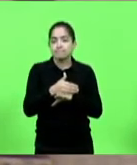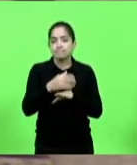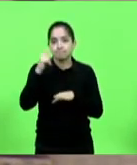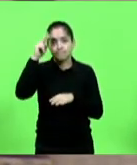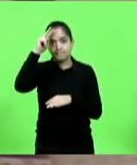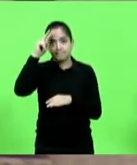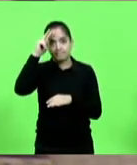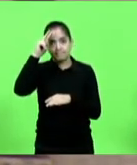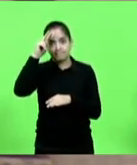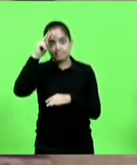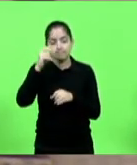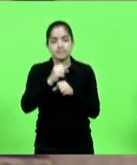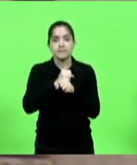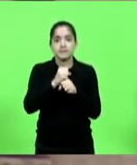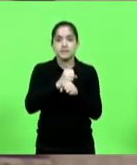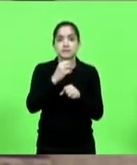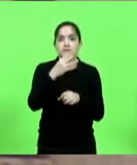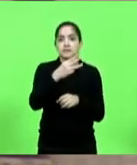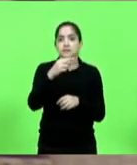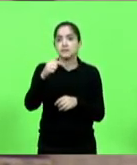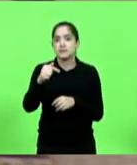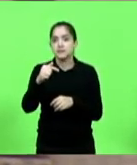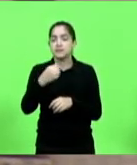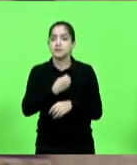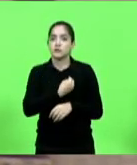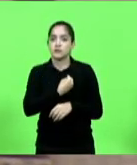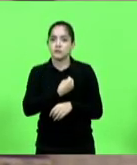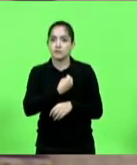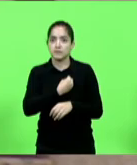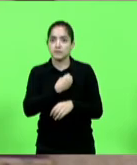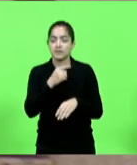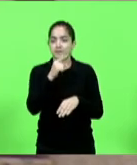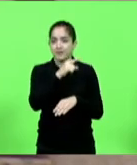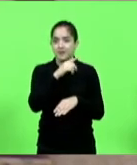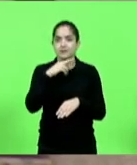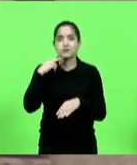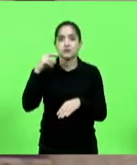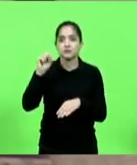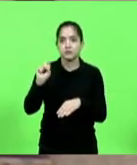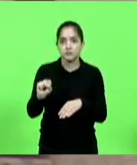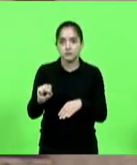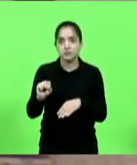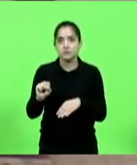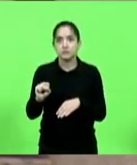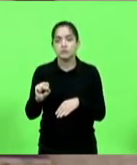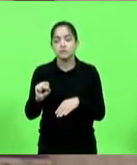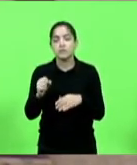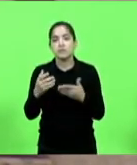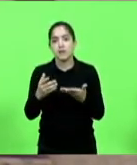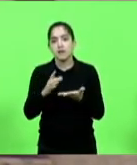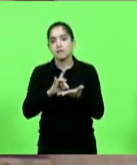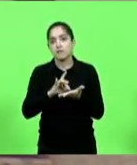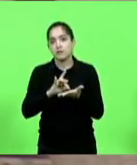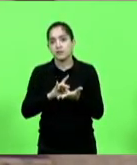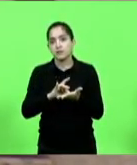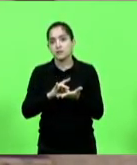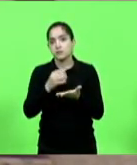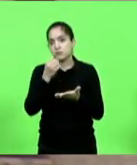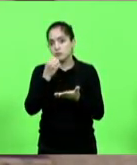nesses 37 anos que eu estou morando com a minha família lá, realmente é muito gratificante.